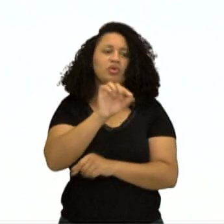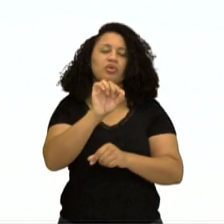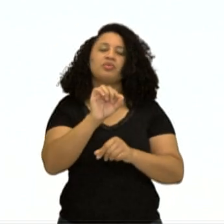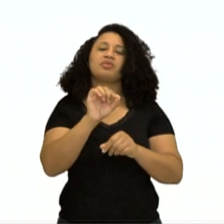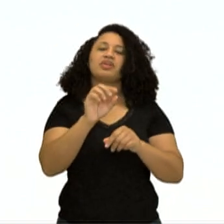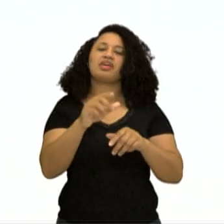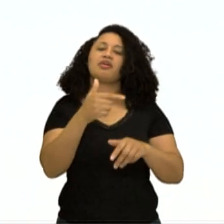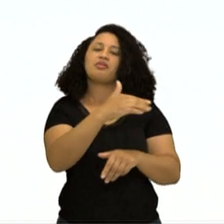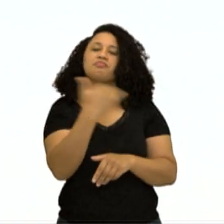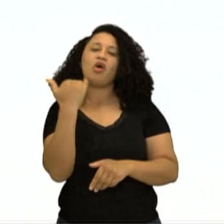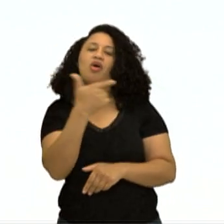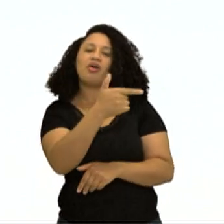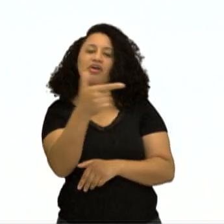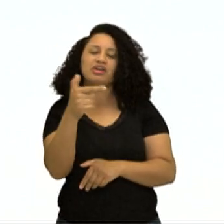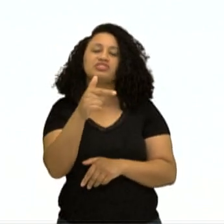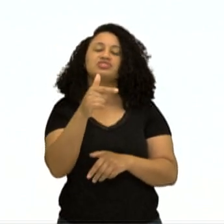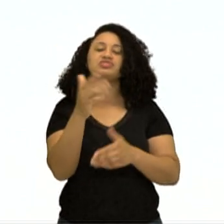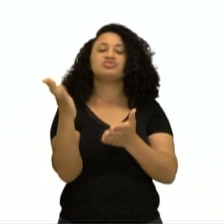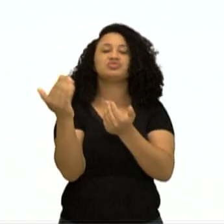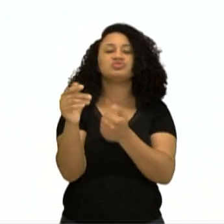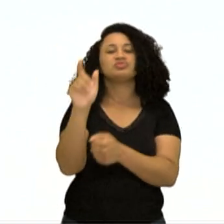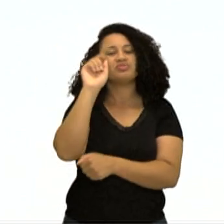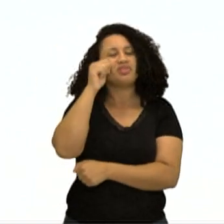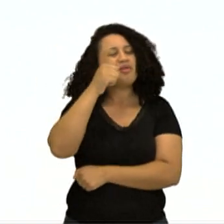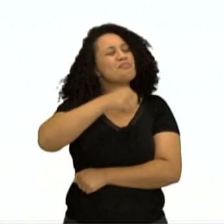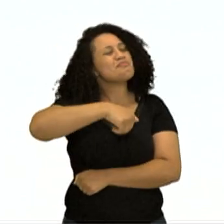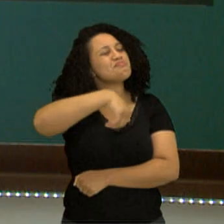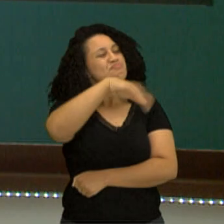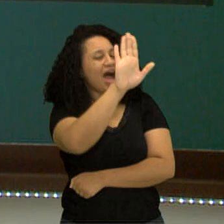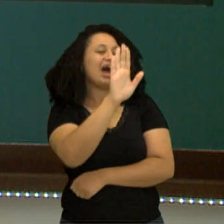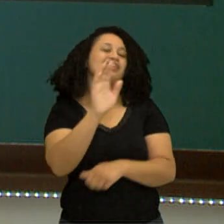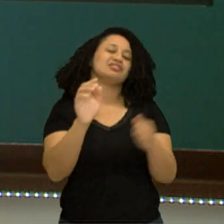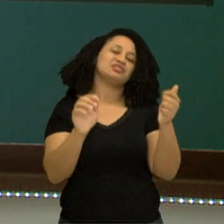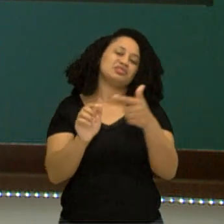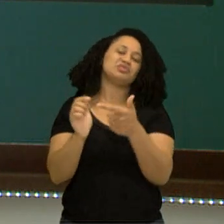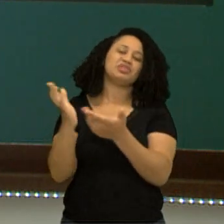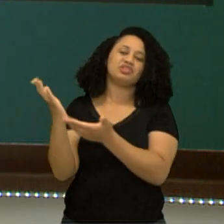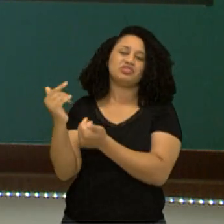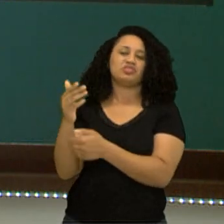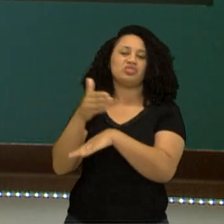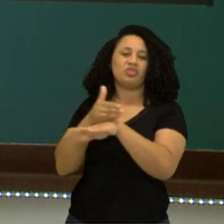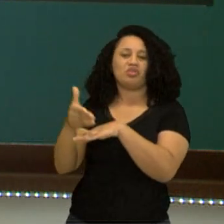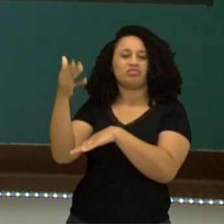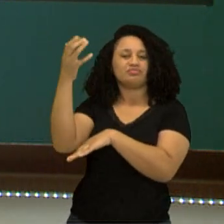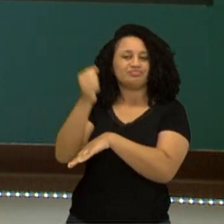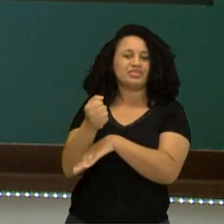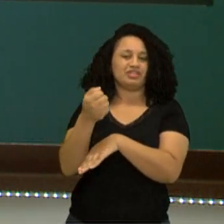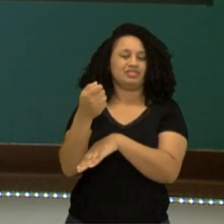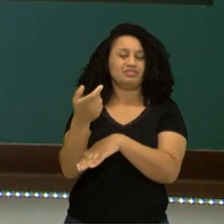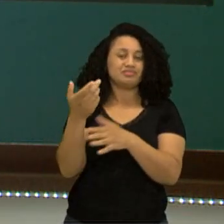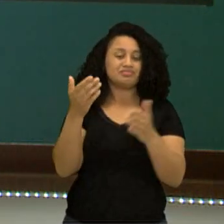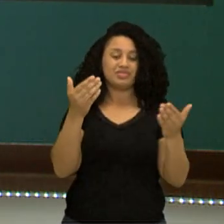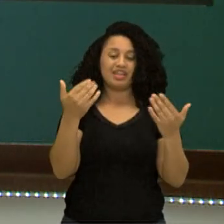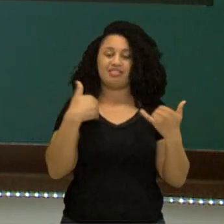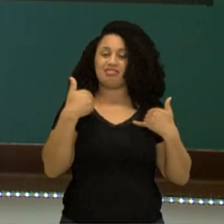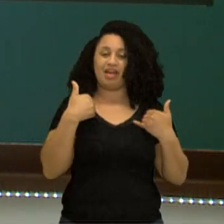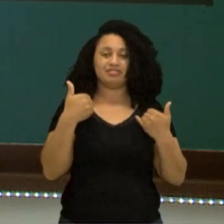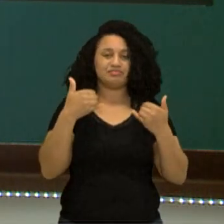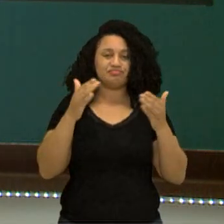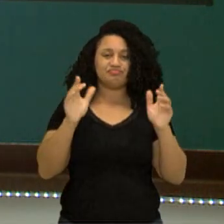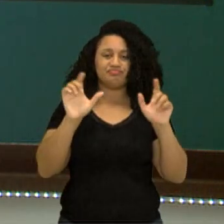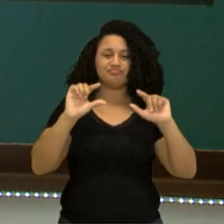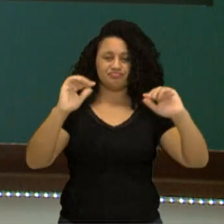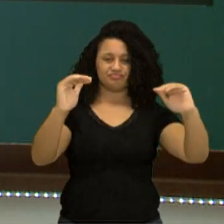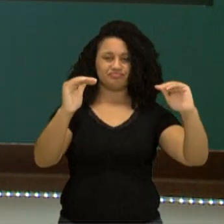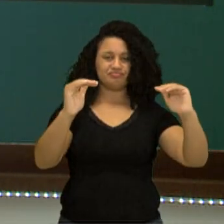assassinato de jovens negros é muito maior do que o assassinato de jovens brancos na mesma idade. Então,